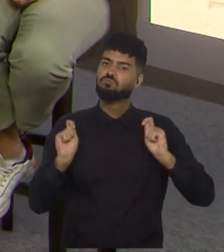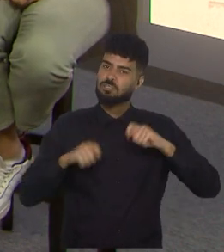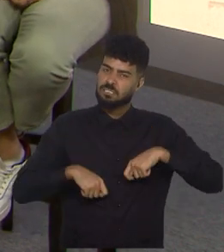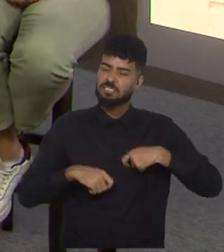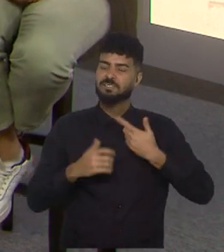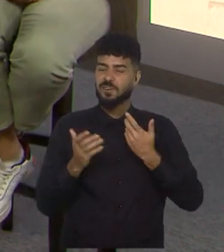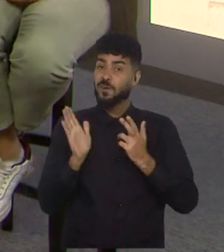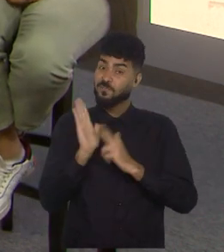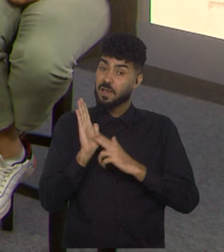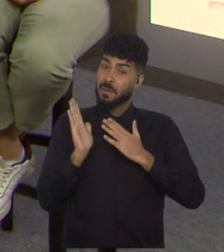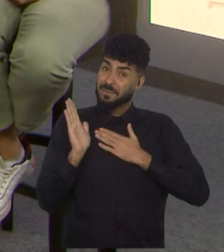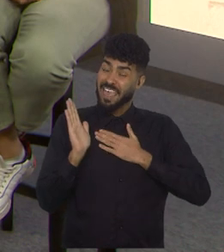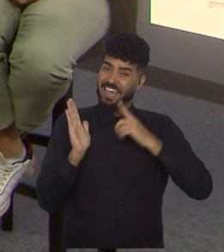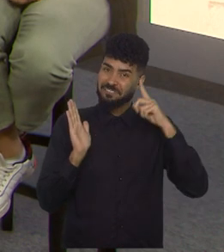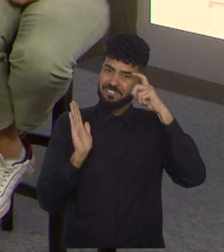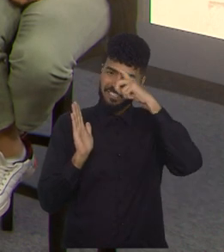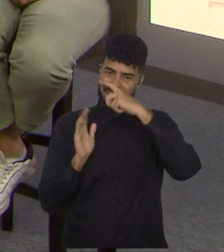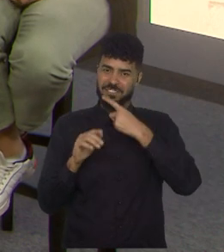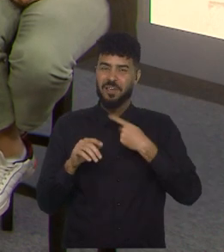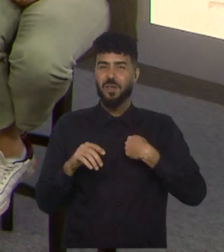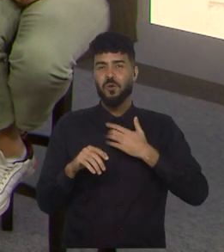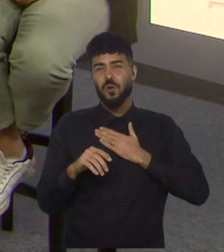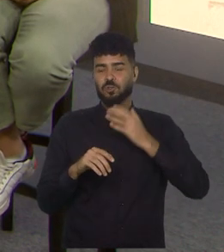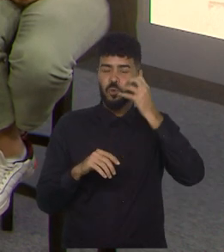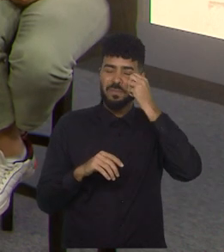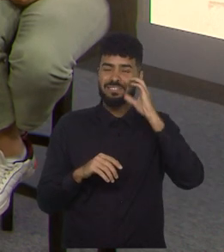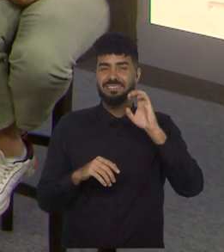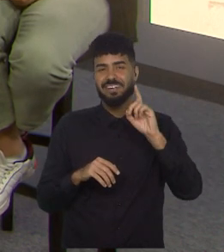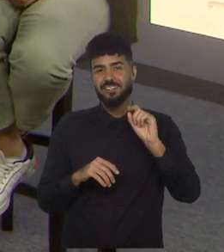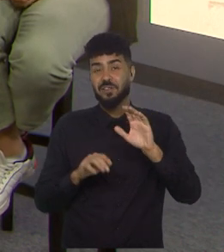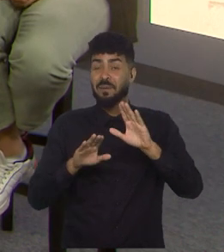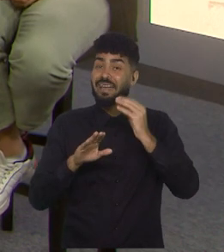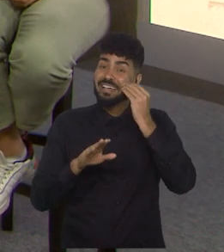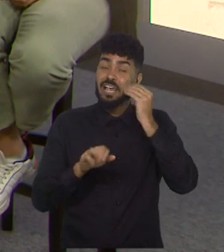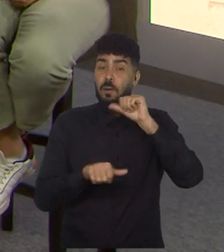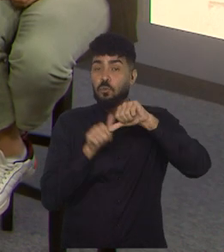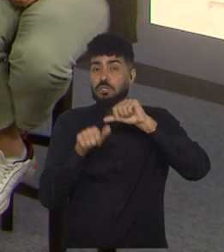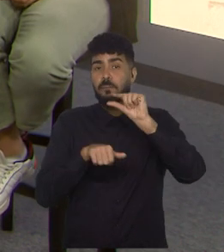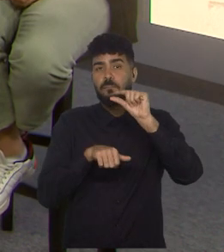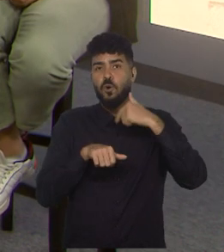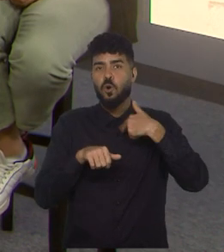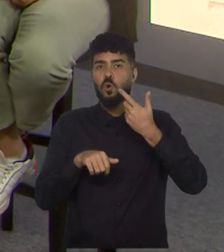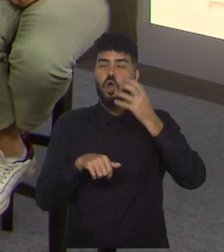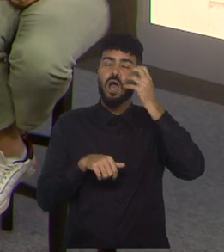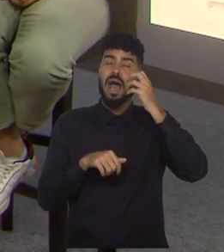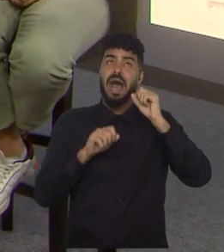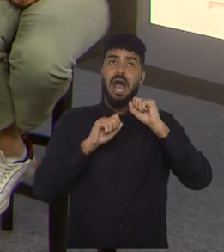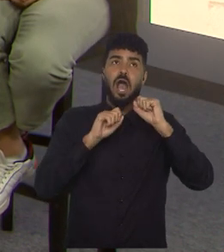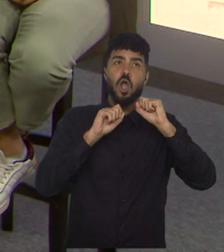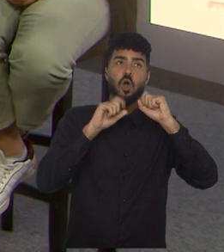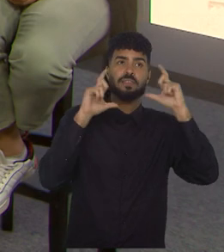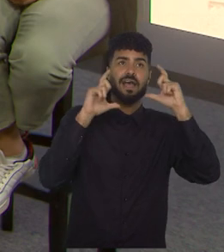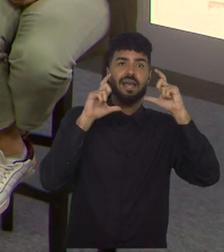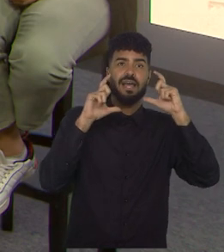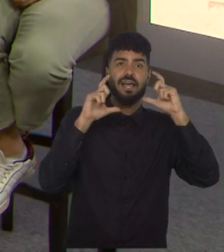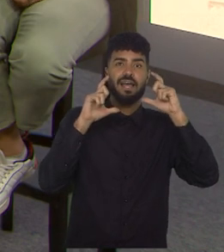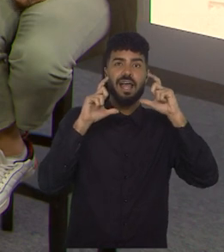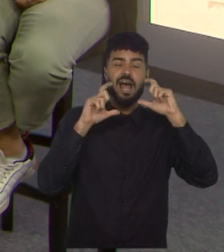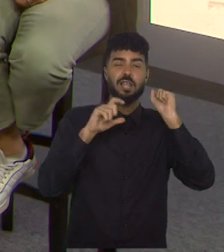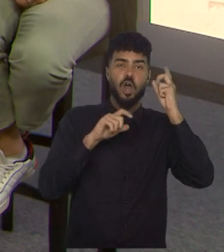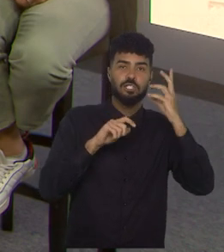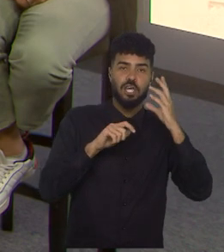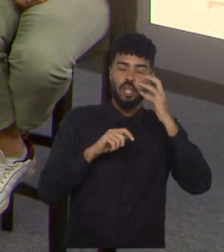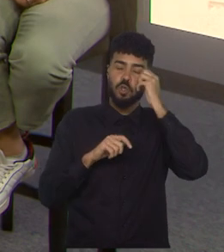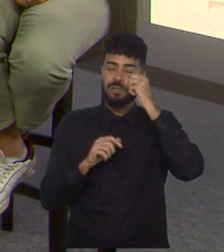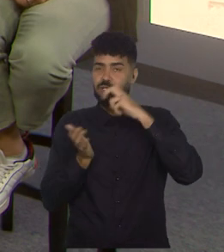Confesso que para mim é difícil, eu gosto de dormir cedo, mas a gente vai ter que mudar o curso aí para poder ver os jogos, porque duas, três da